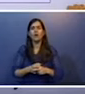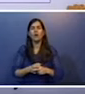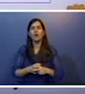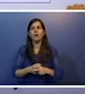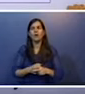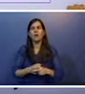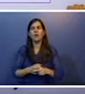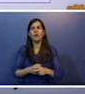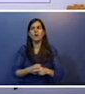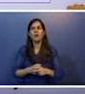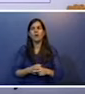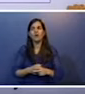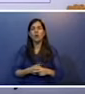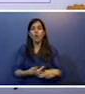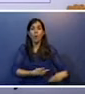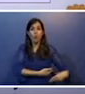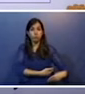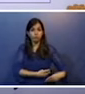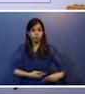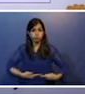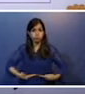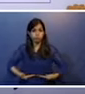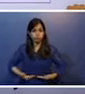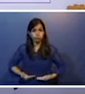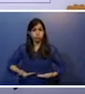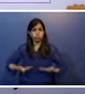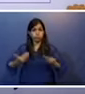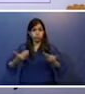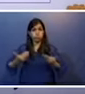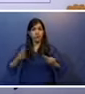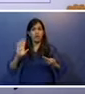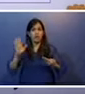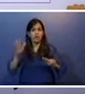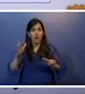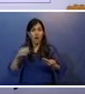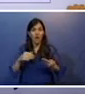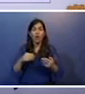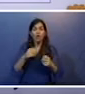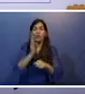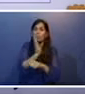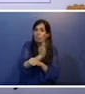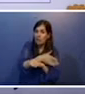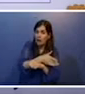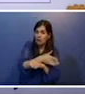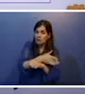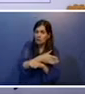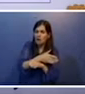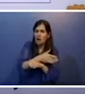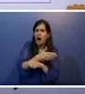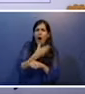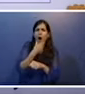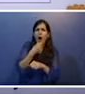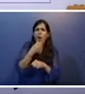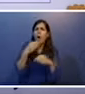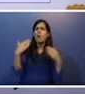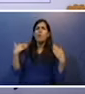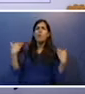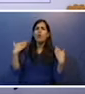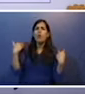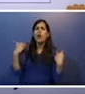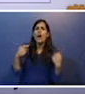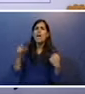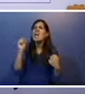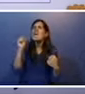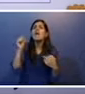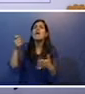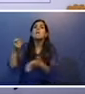imaginar essa cena, metade do corpo dele já estava dentro do táxi e o motorista, protestando, fala quem